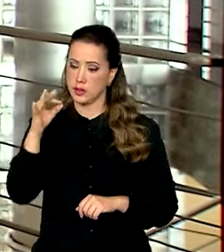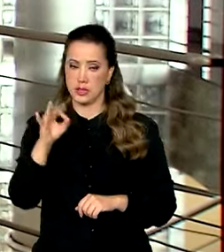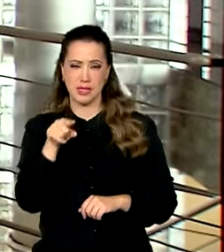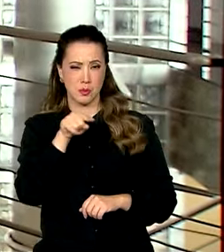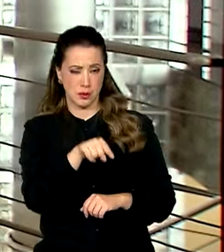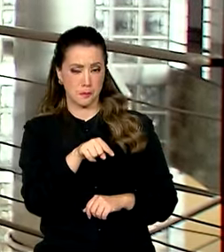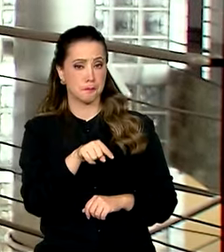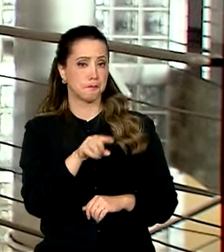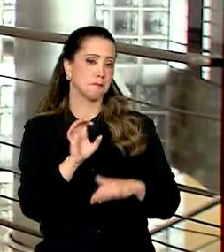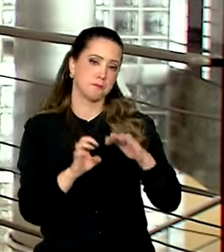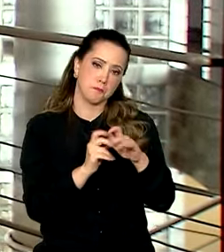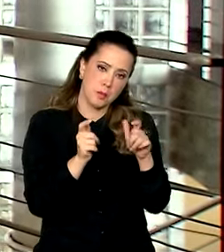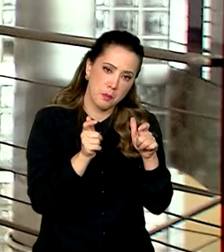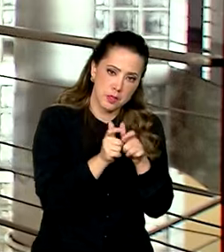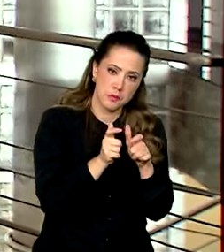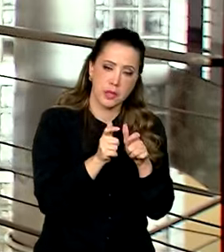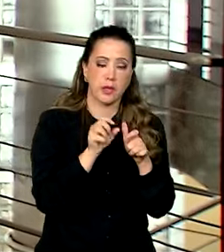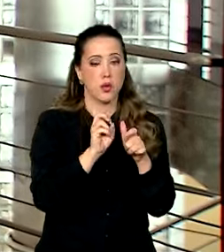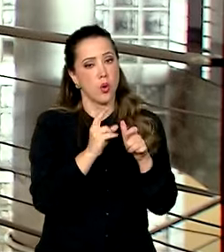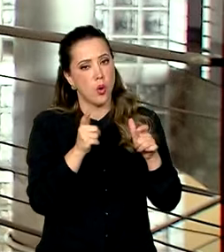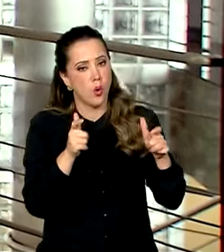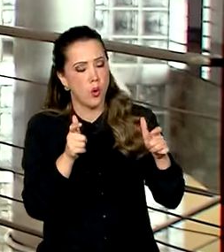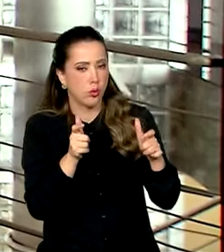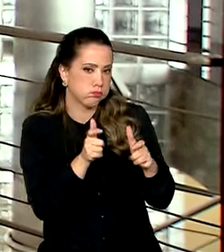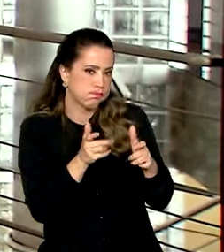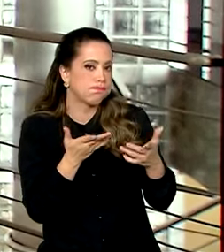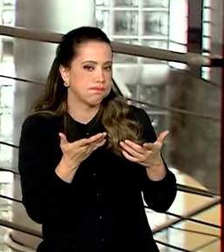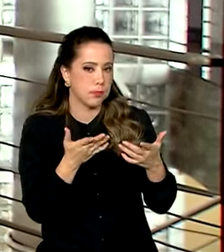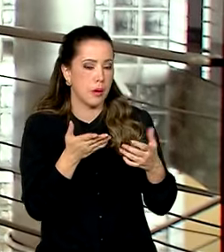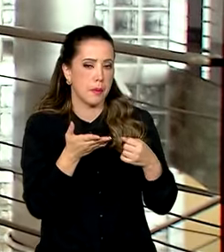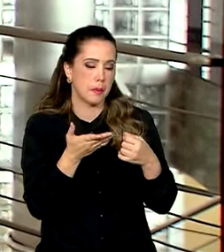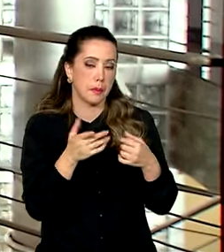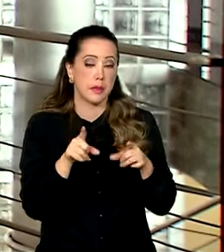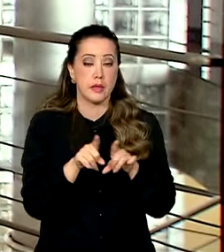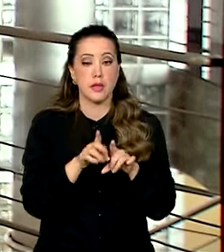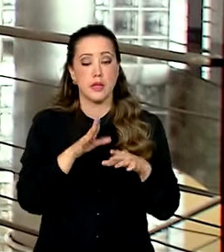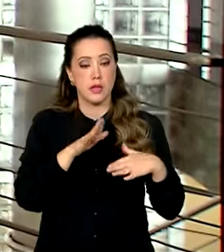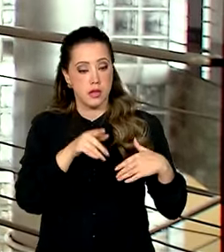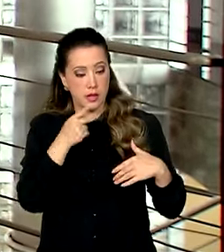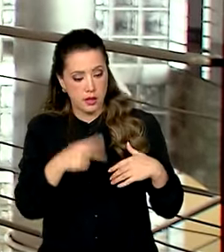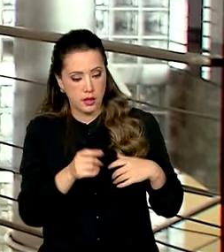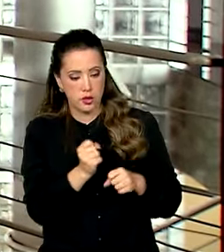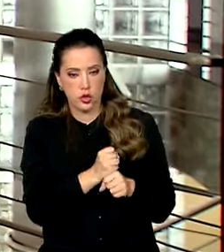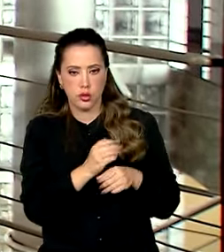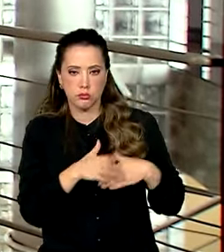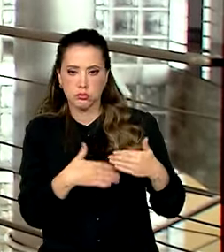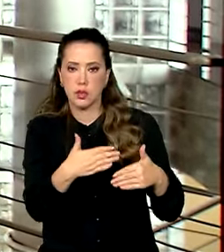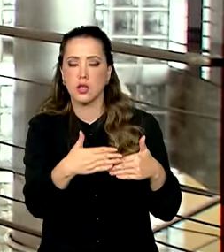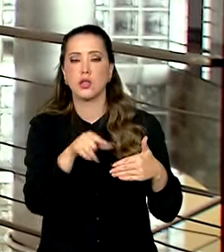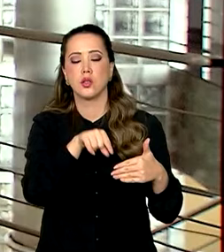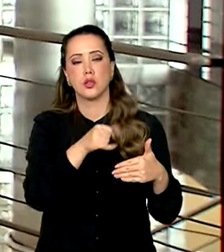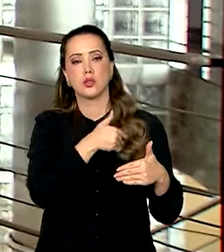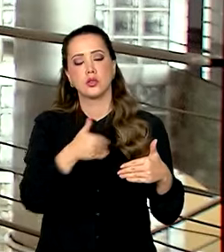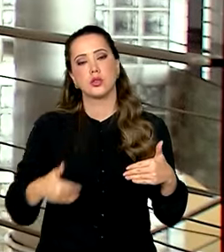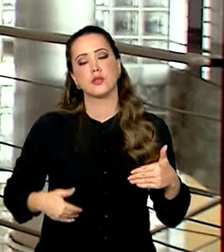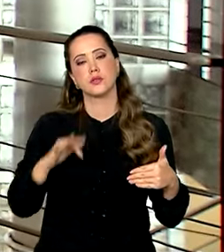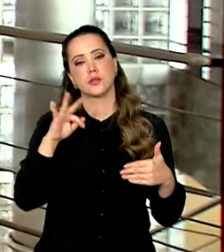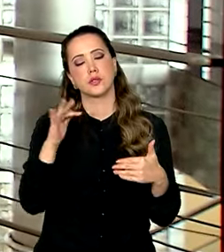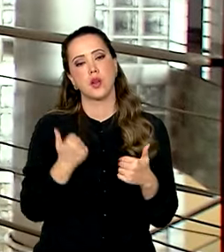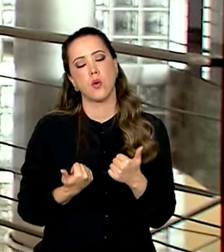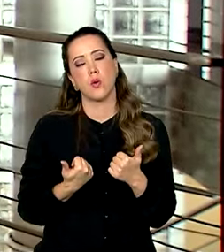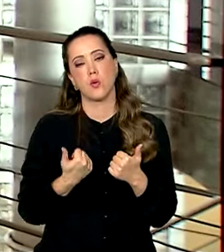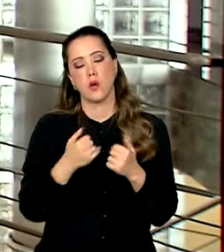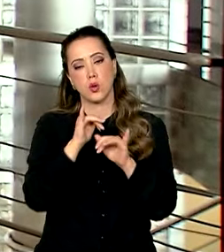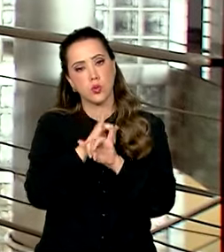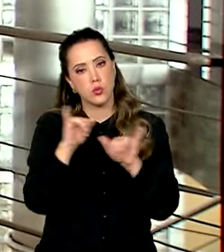são de microempresas ou empresas de pequeno porte. E ao longo deste ano, o governo federal anunciou uma série